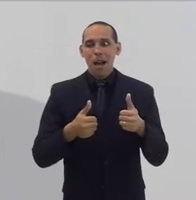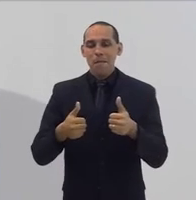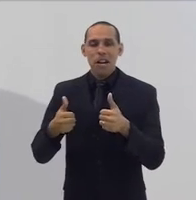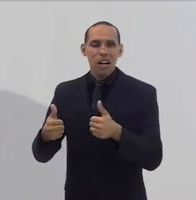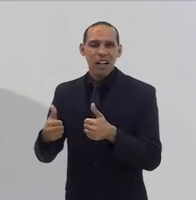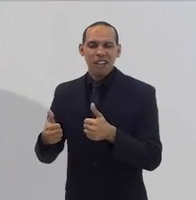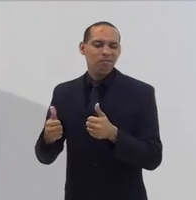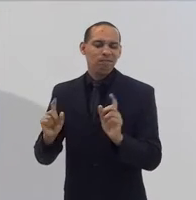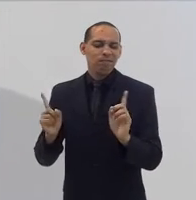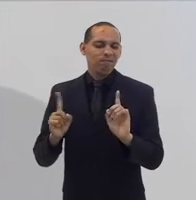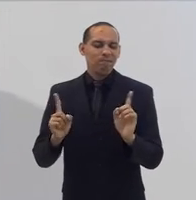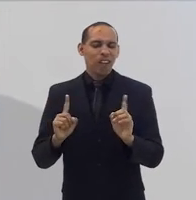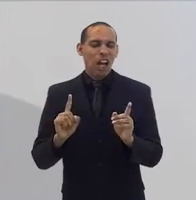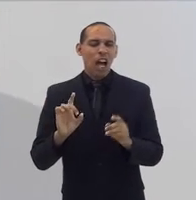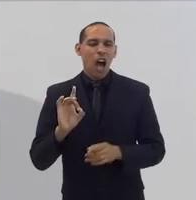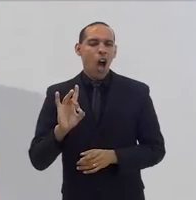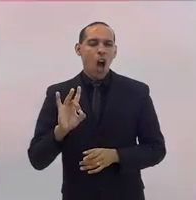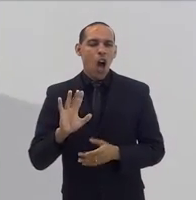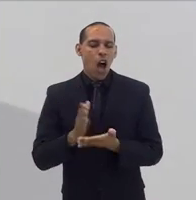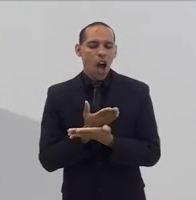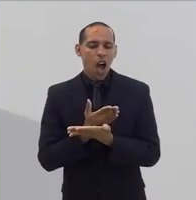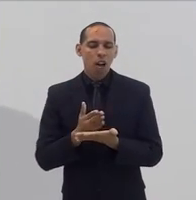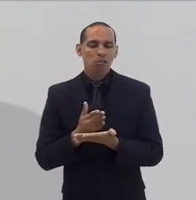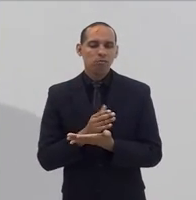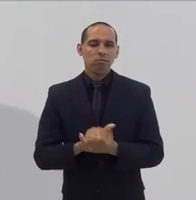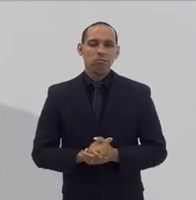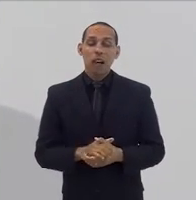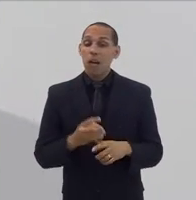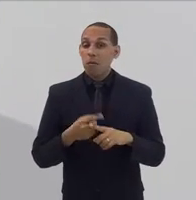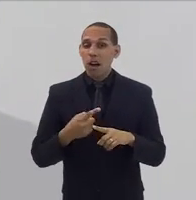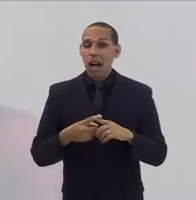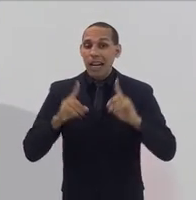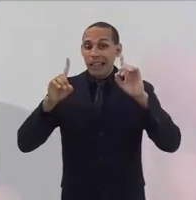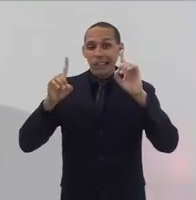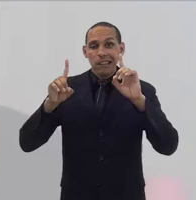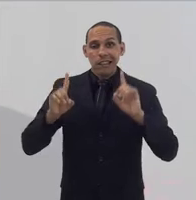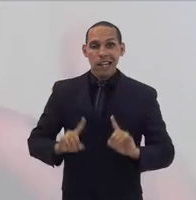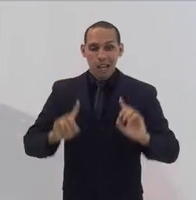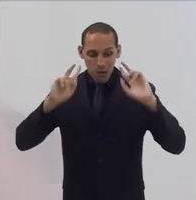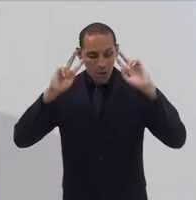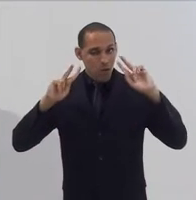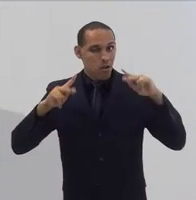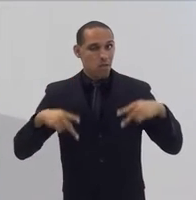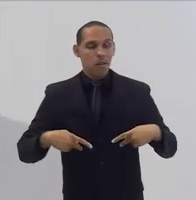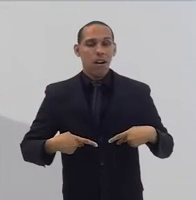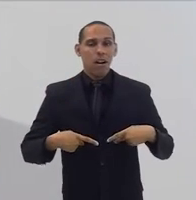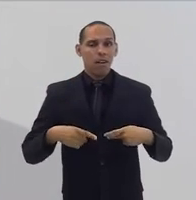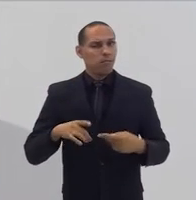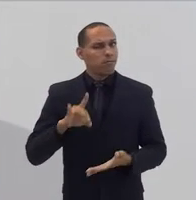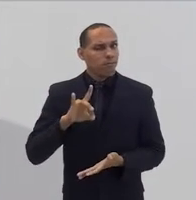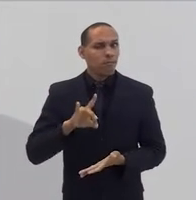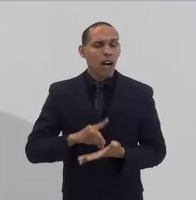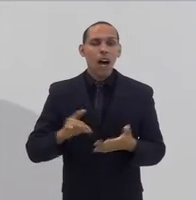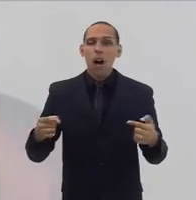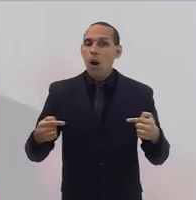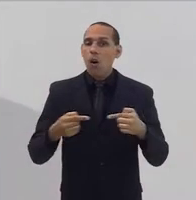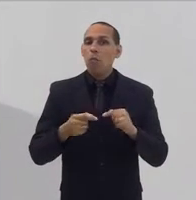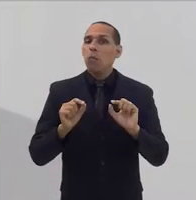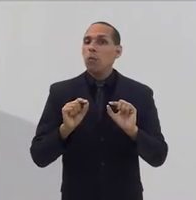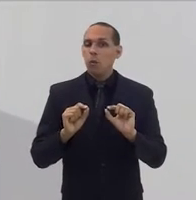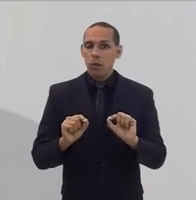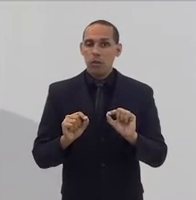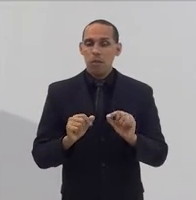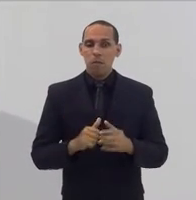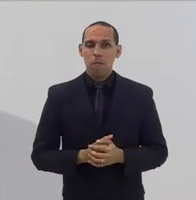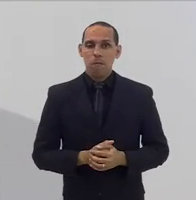plena, de uma vida com possibilidades. Porque direitos humanos, na verdade, tem a ver